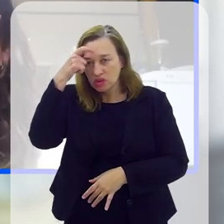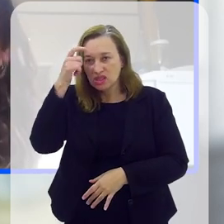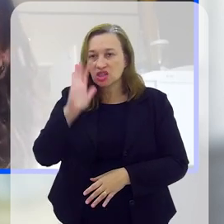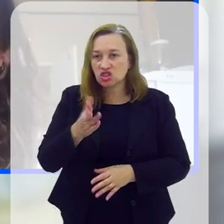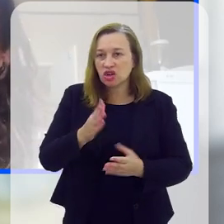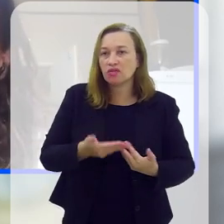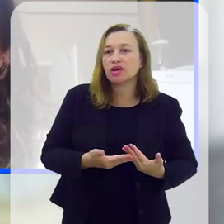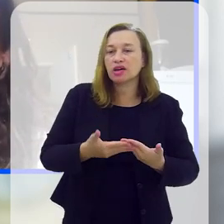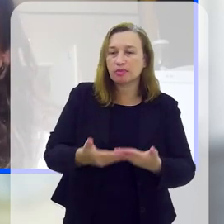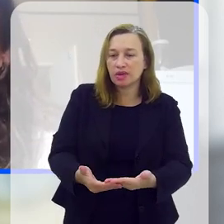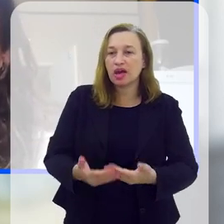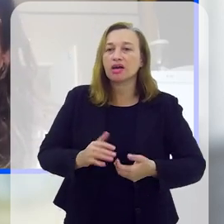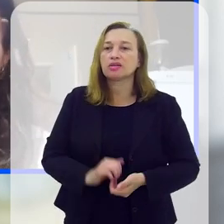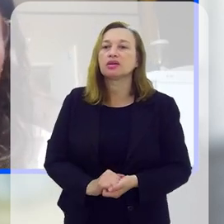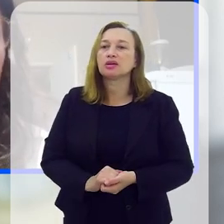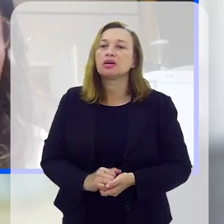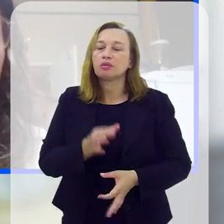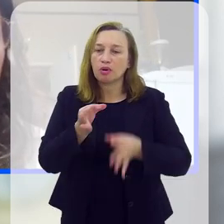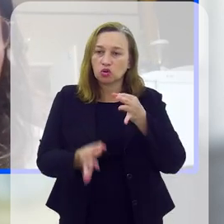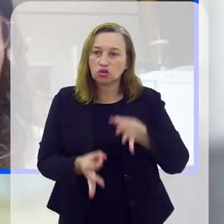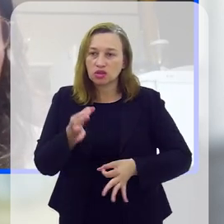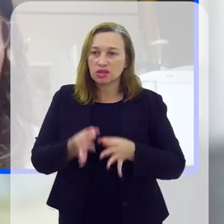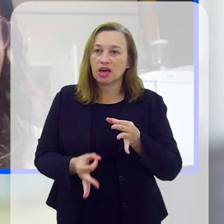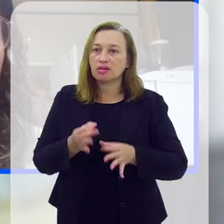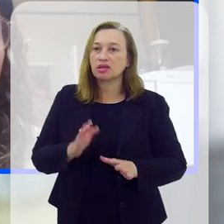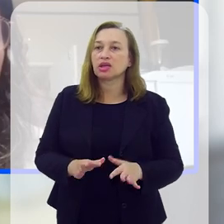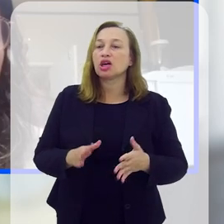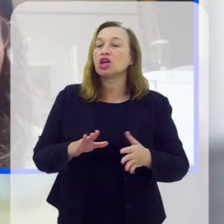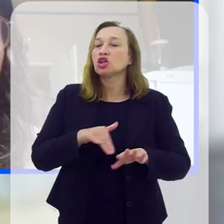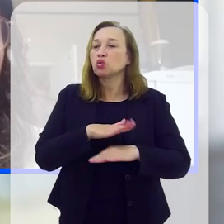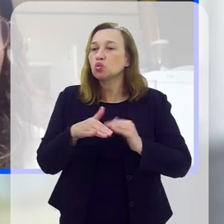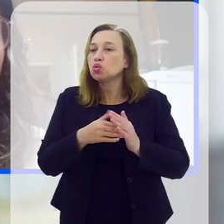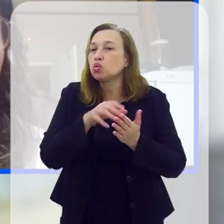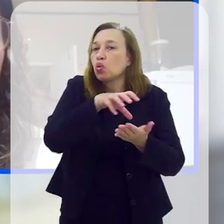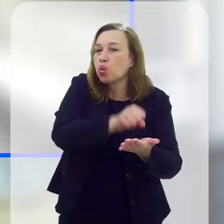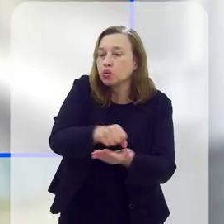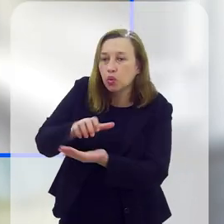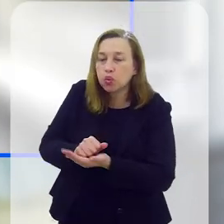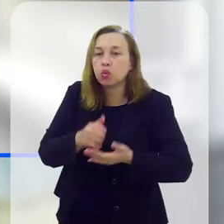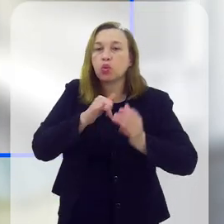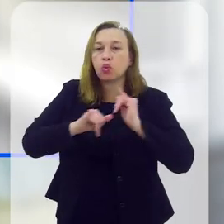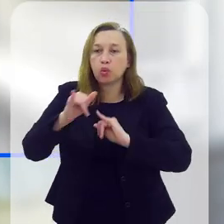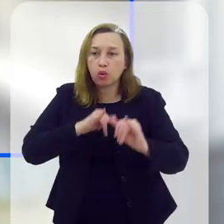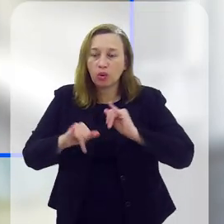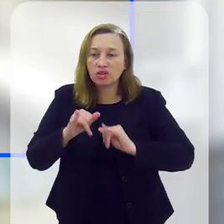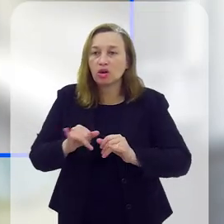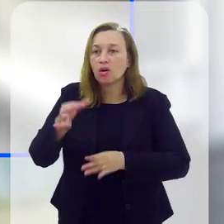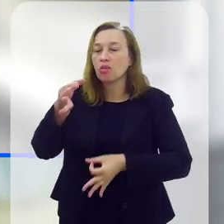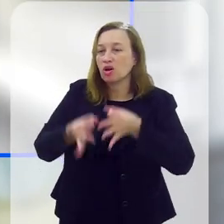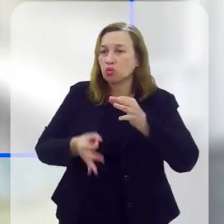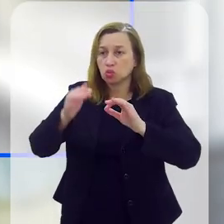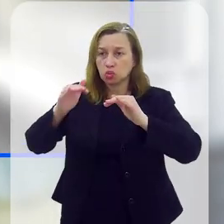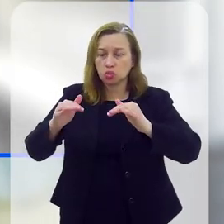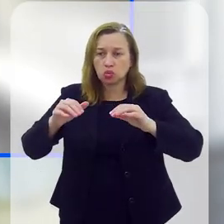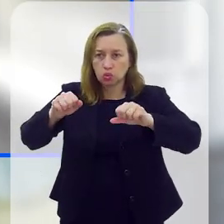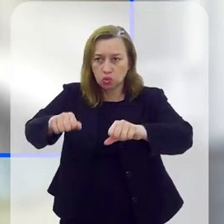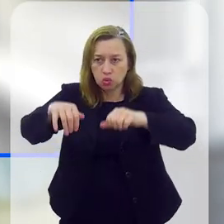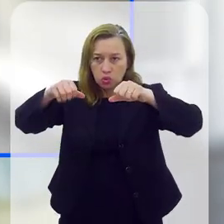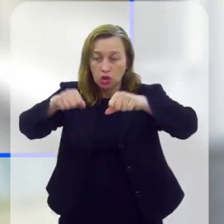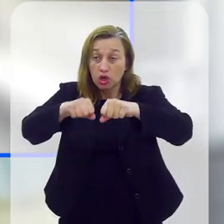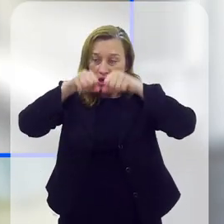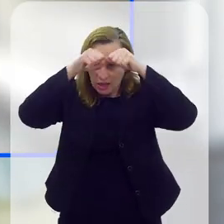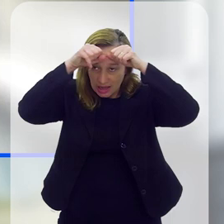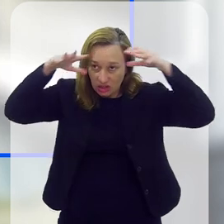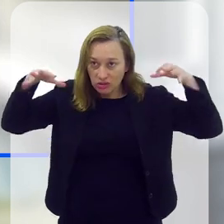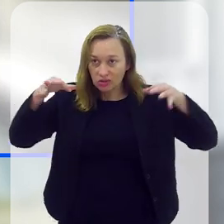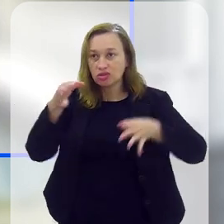Público, né? Foi, tomou ciência, já foi encaminhado esse caso para o judiciário. Então, tem todo o registro, né? De dados ali para o tribunal.